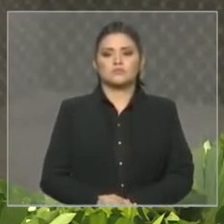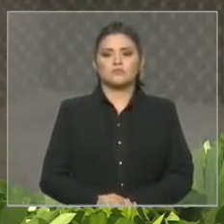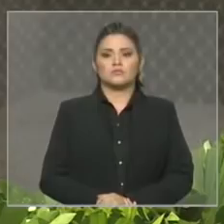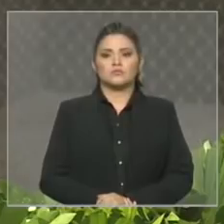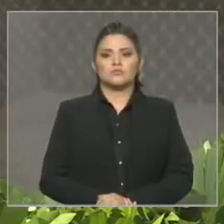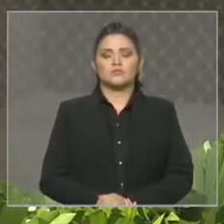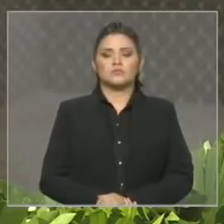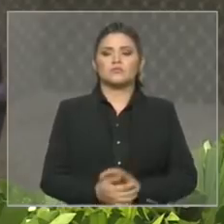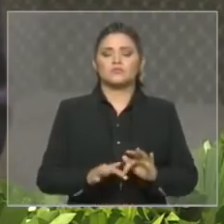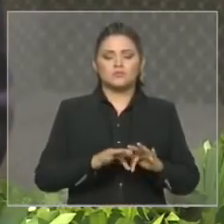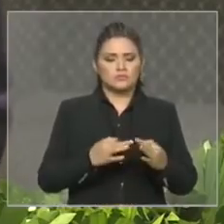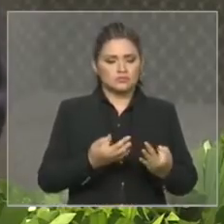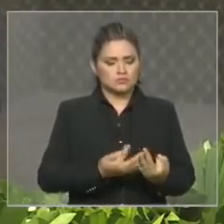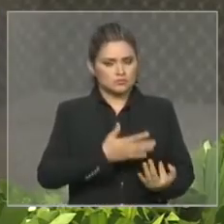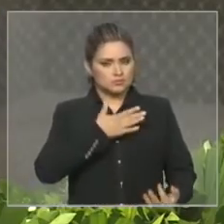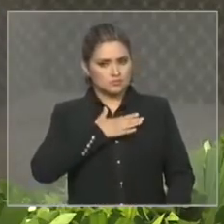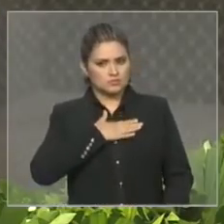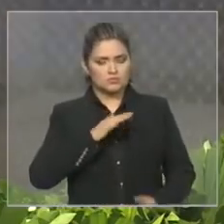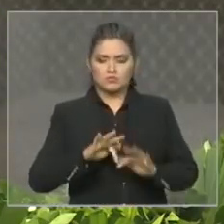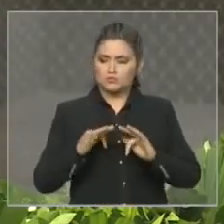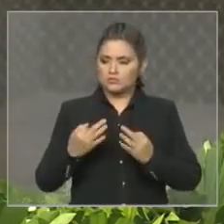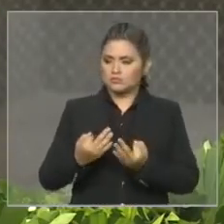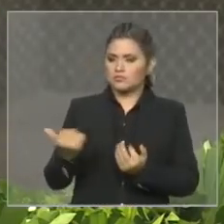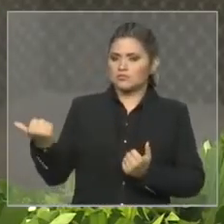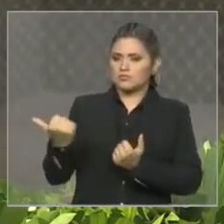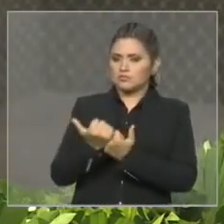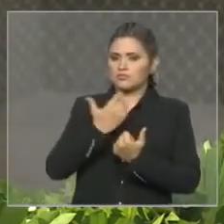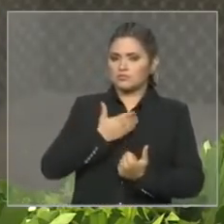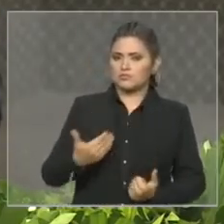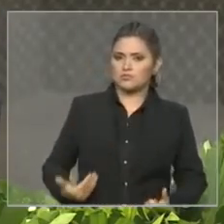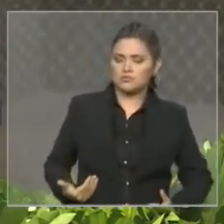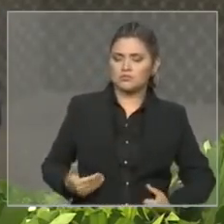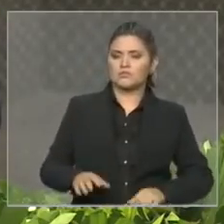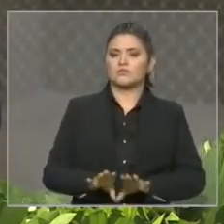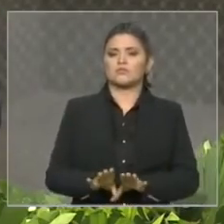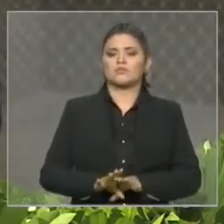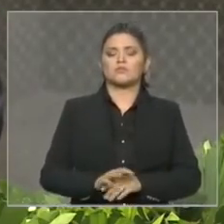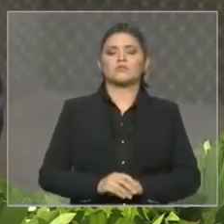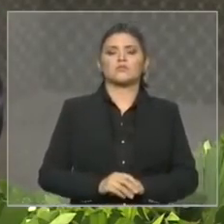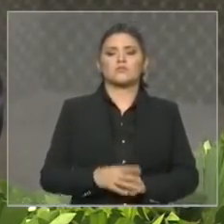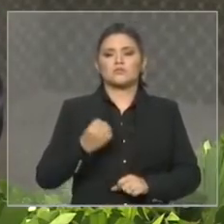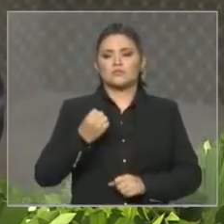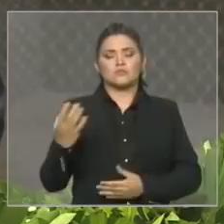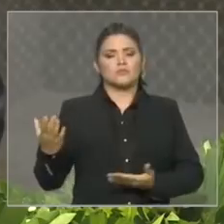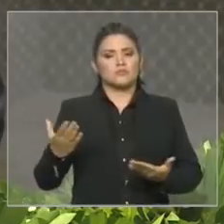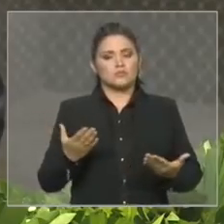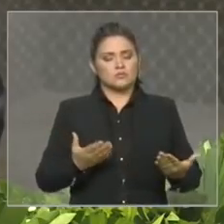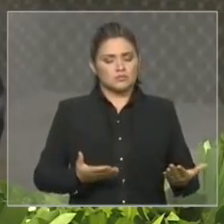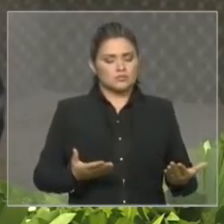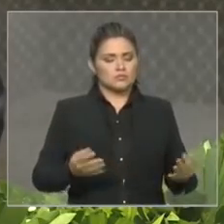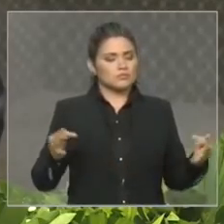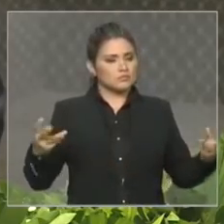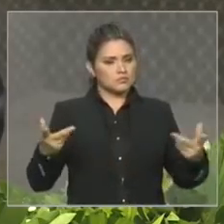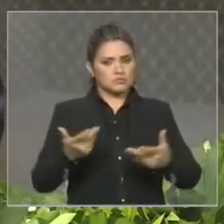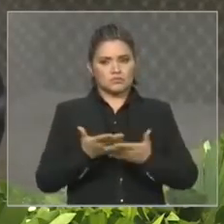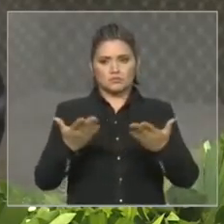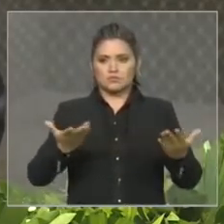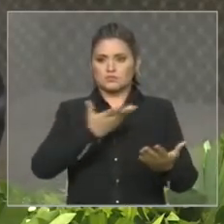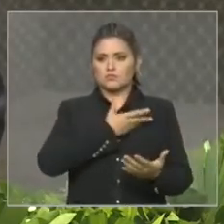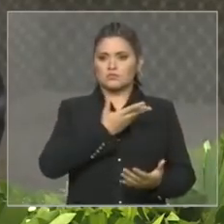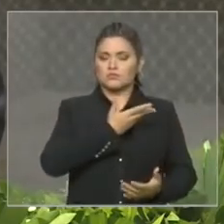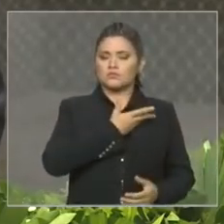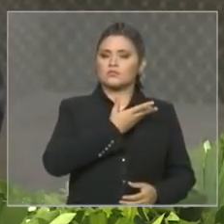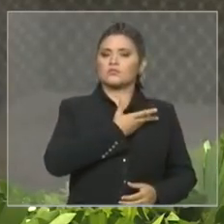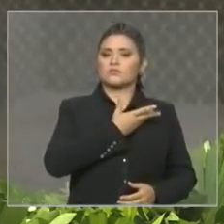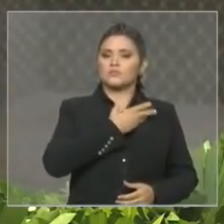-governador Carlos Brandão. Saudar todos os nossos companheiros de governo que aqui estão. Muito obrigado pela presença de todos e